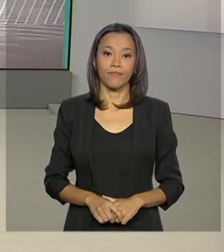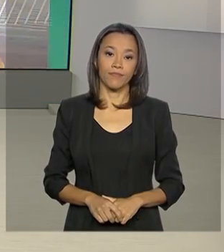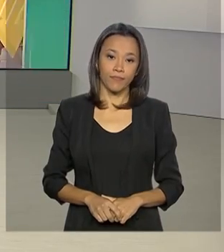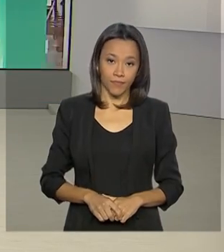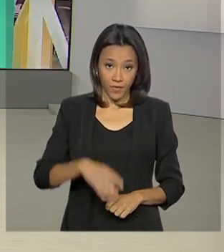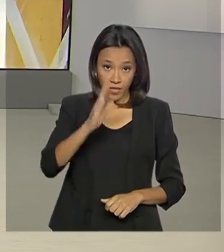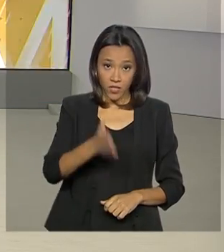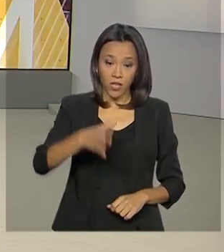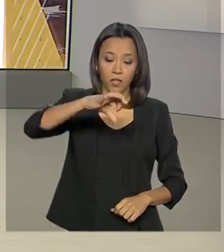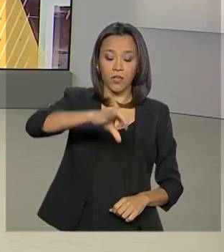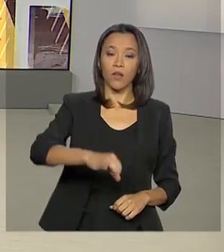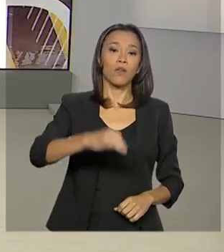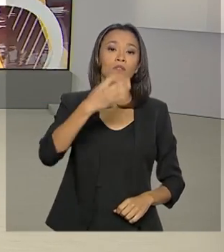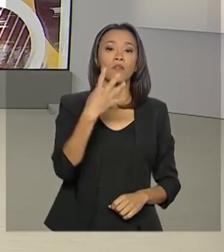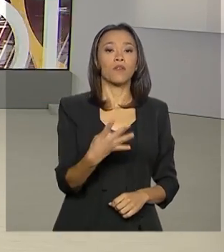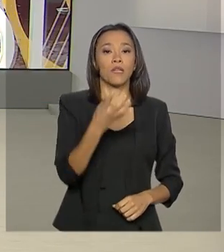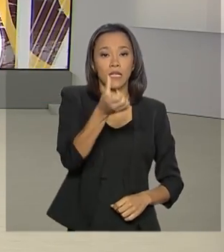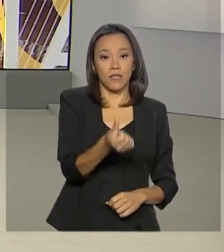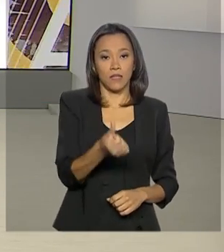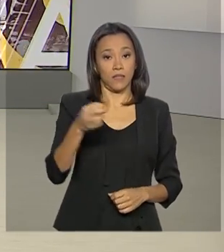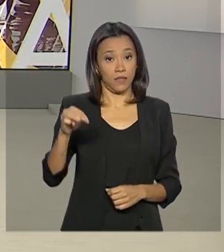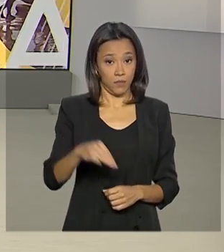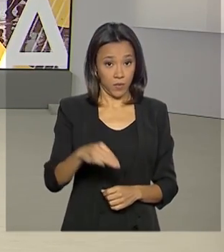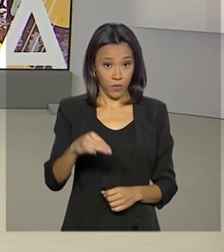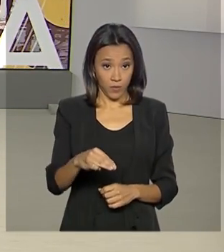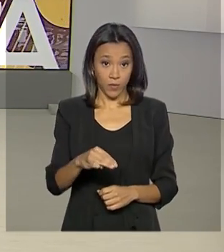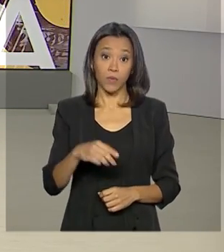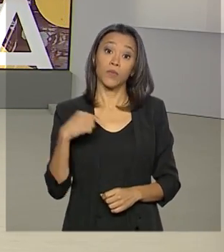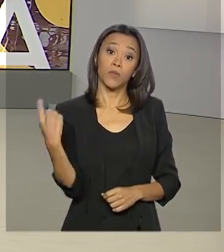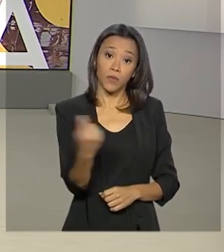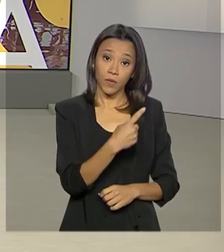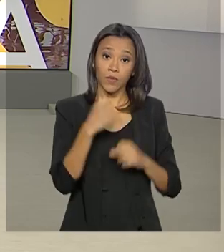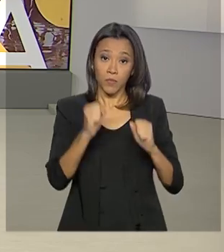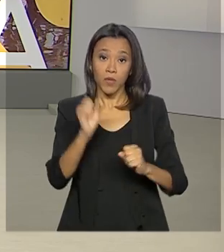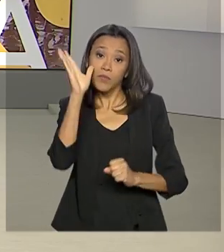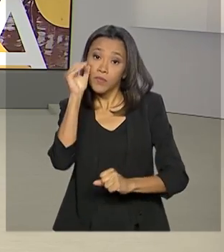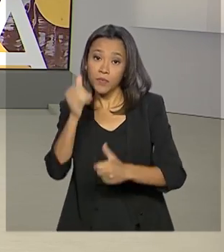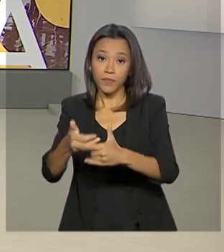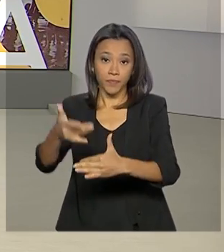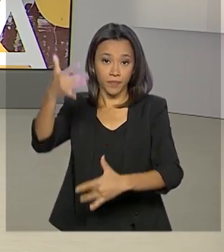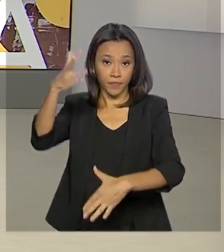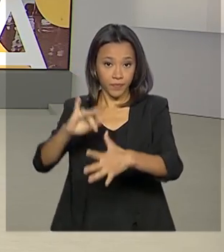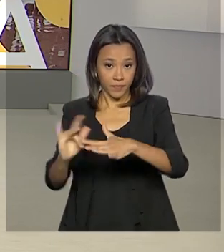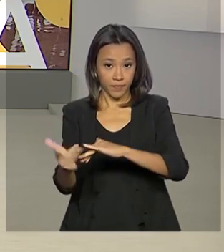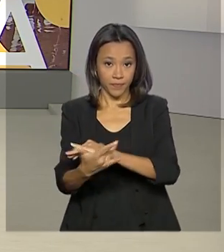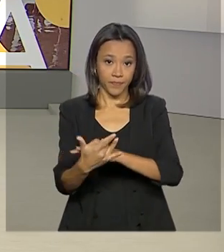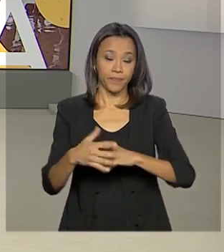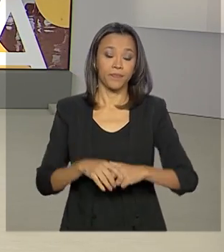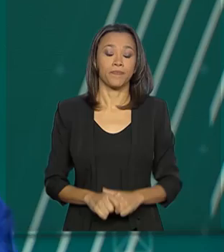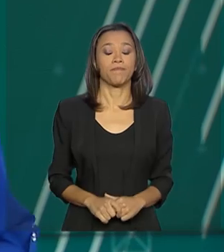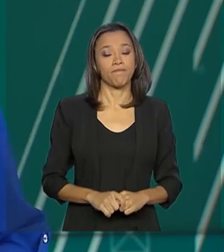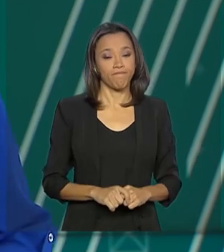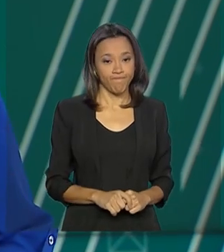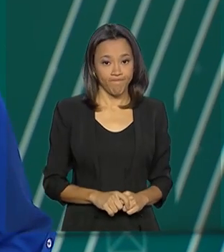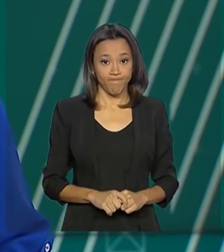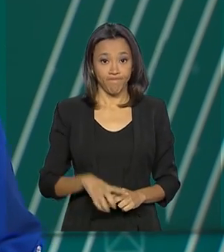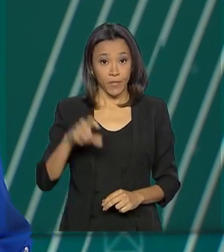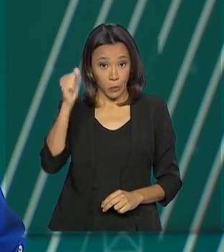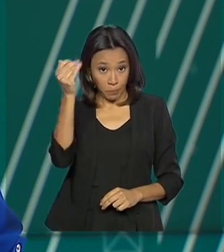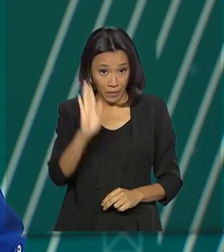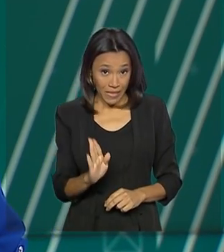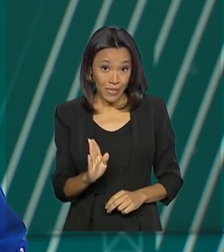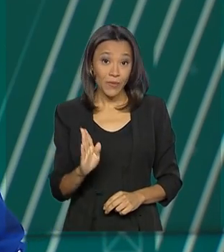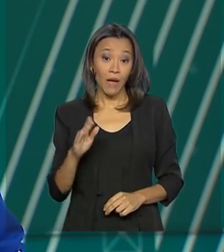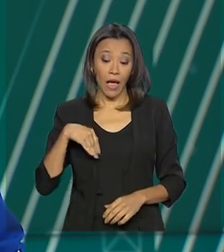São 9 horas e 46 minutos, nós estamos ao vivo também pelas redes sociais. O